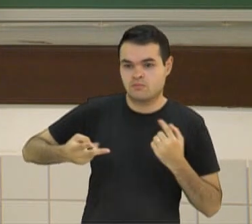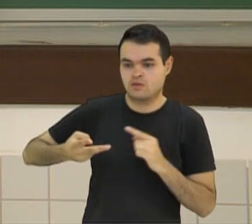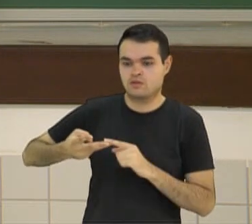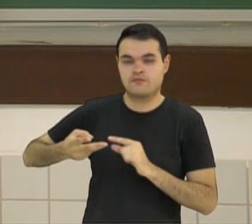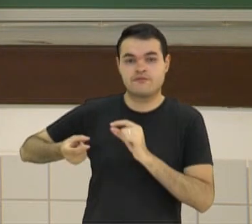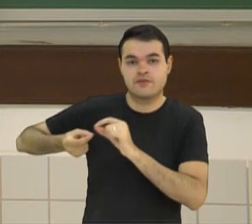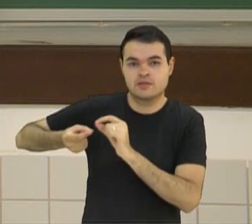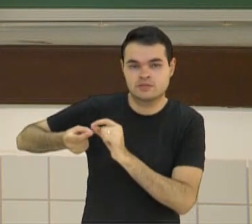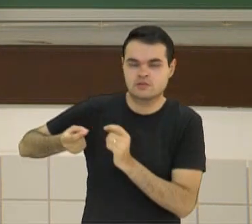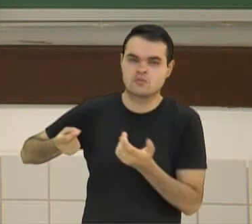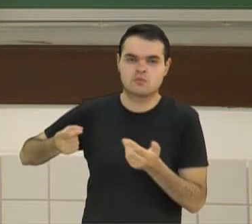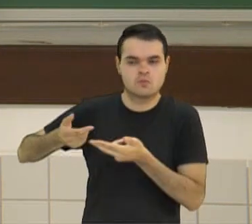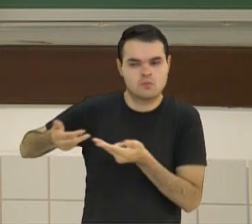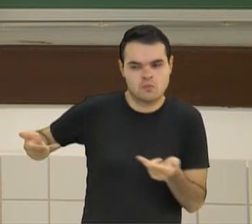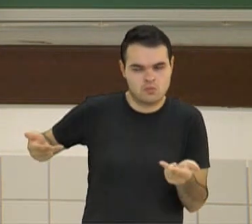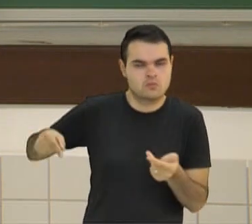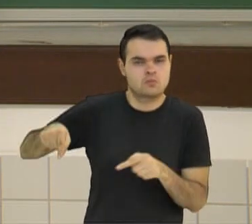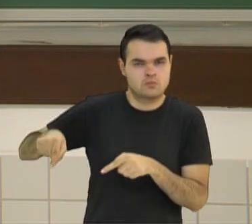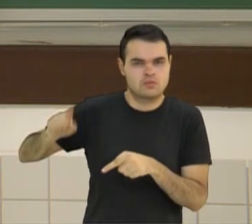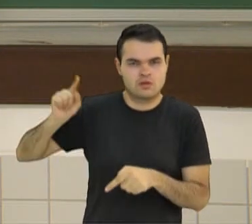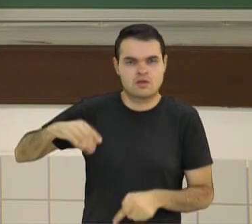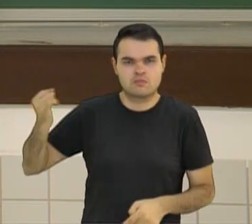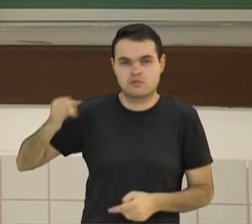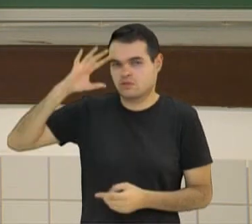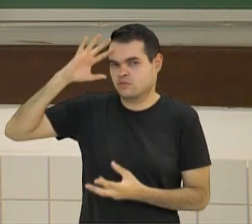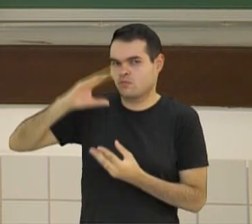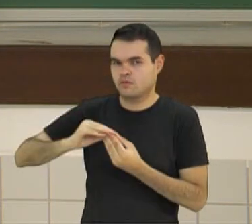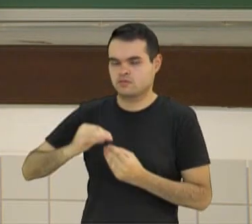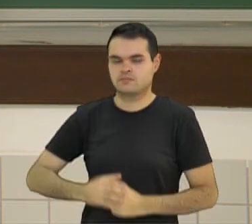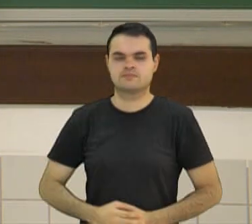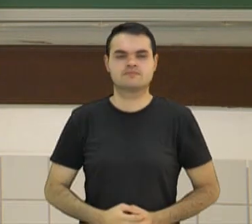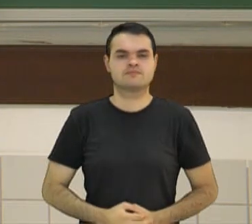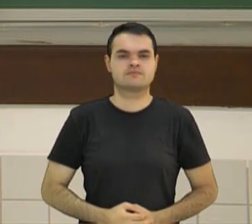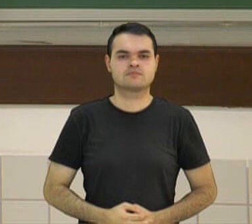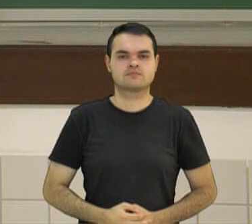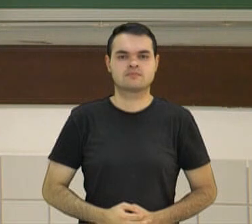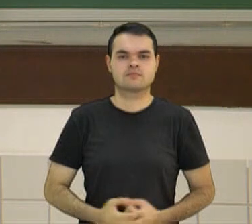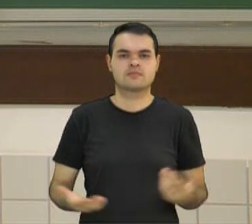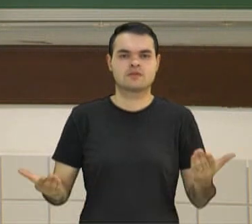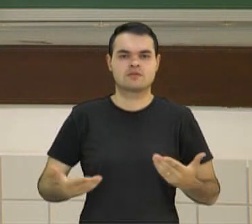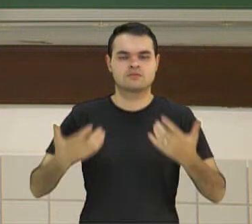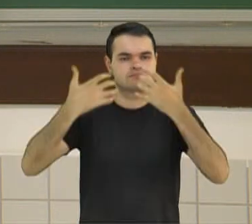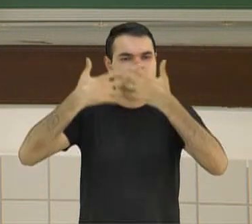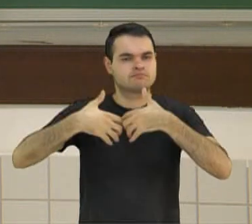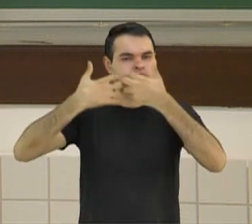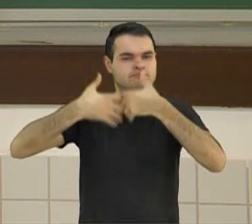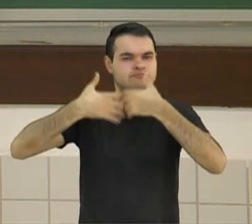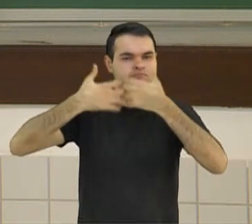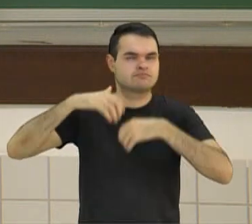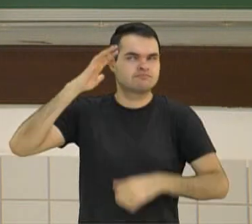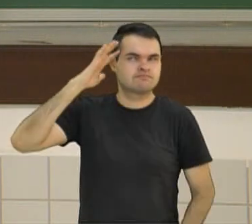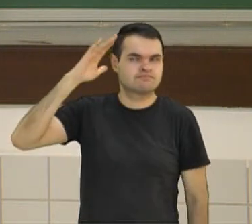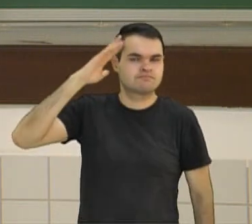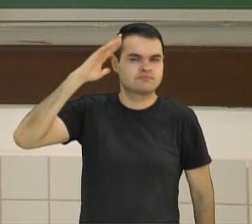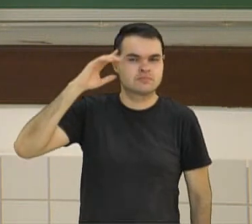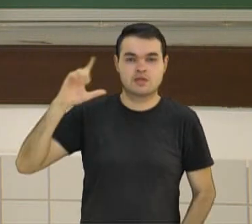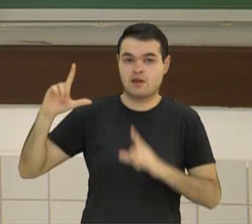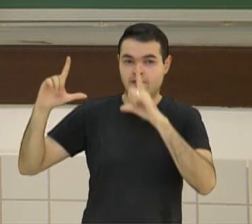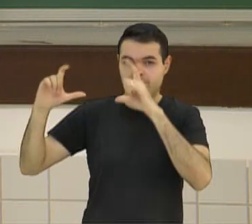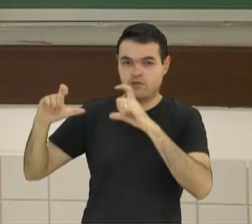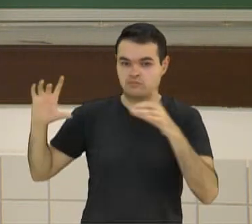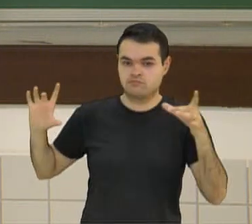elas estão fazendo. Isso é importante para a compreensão. Ok? Vamos refletir. Essa foto acompanhou uma